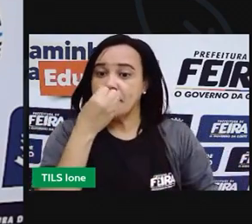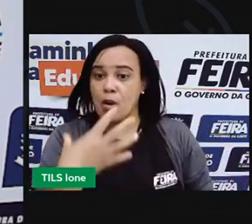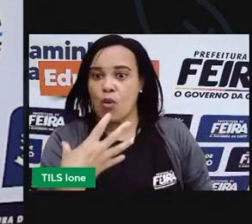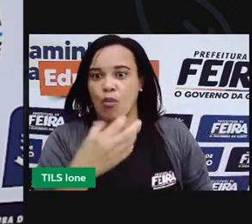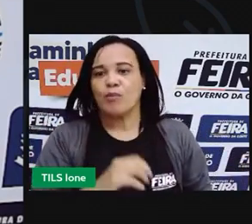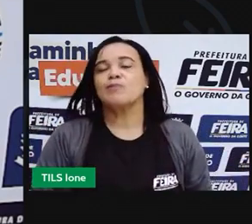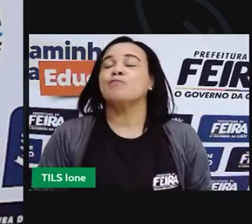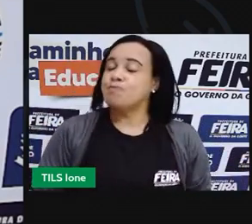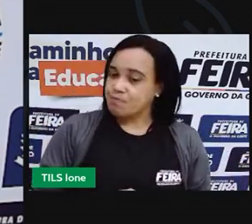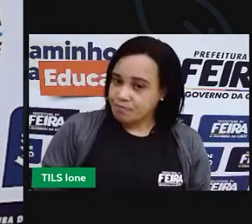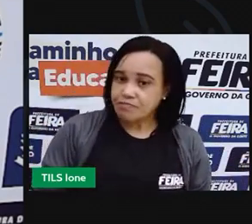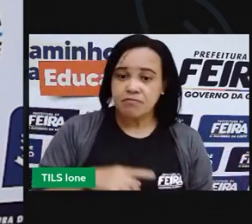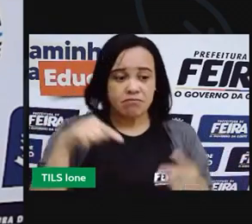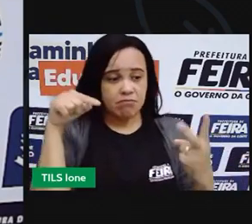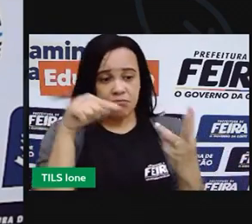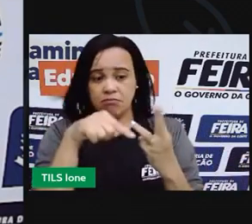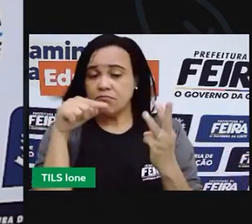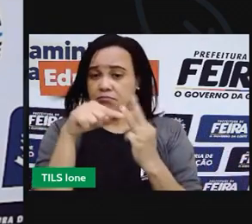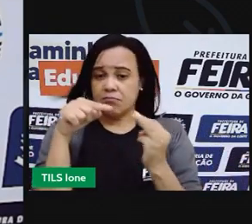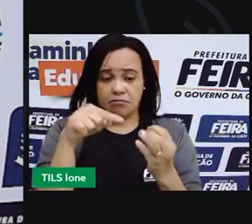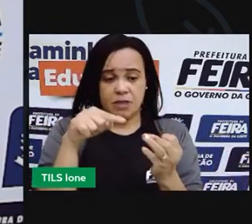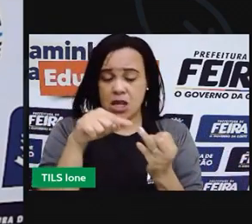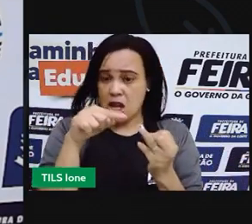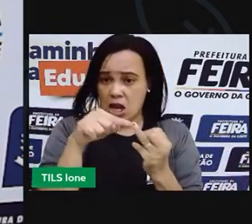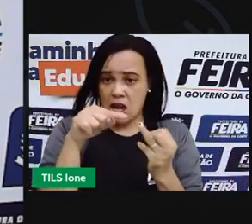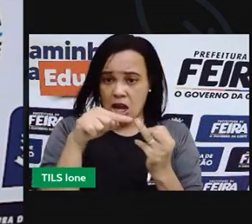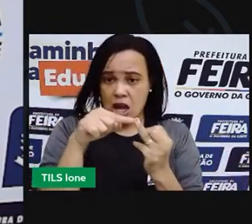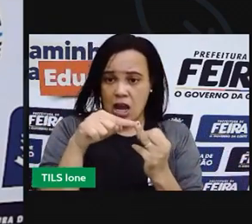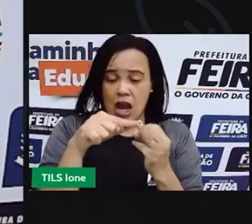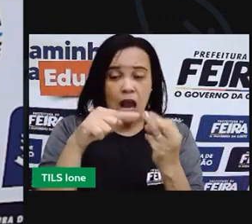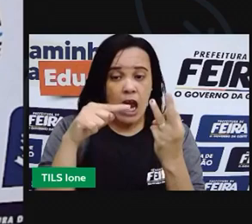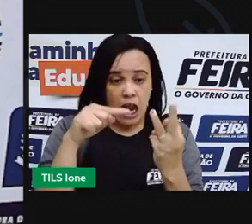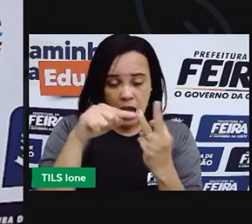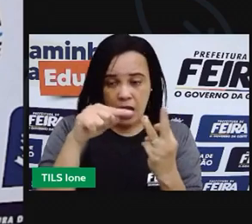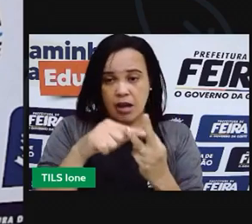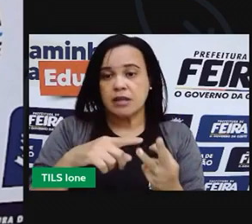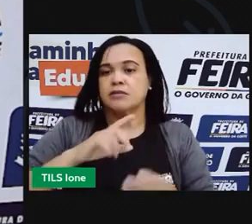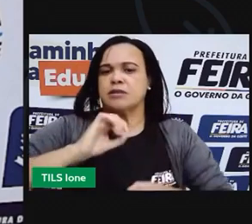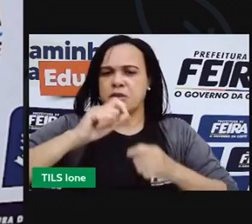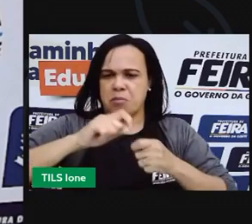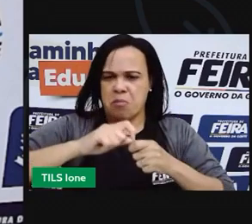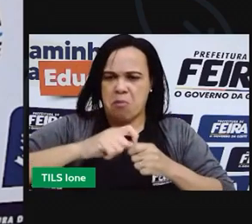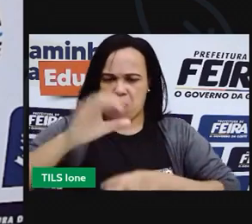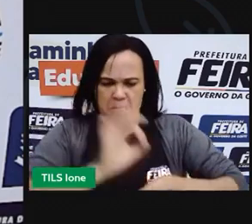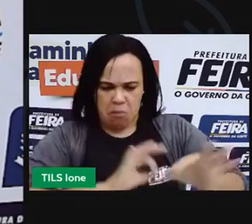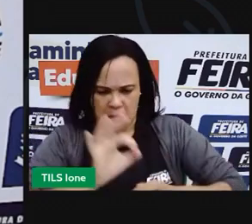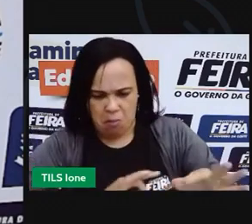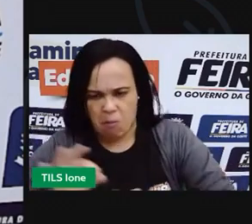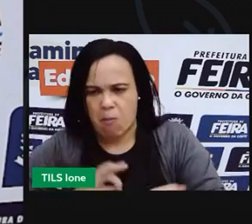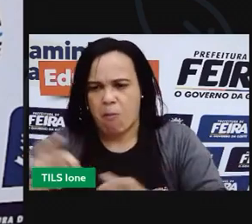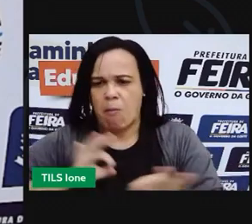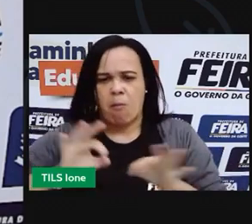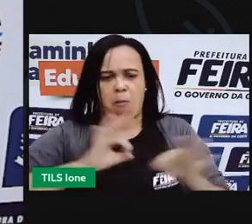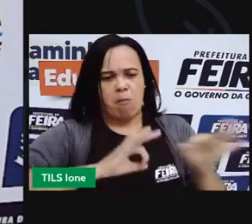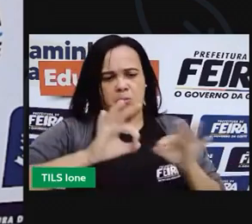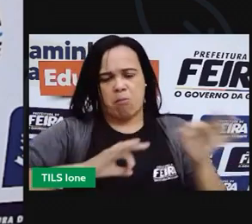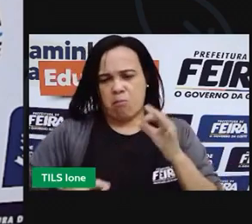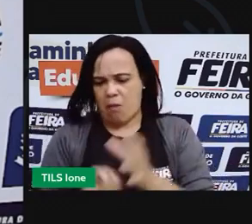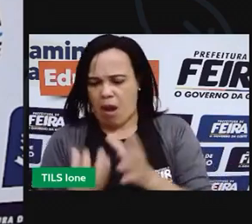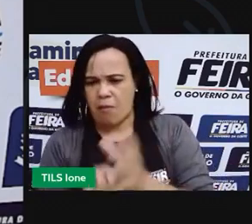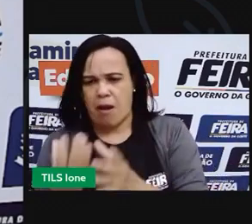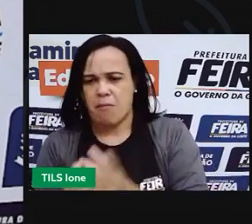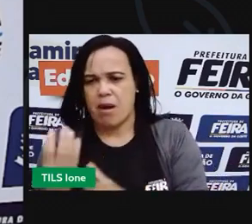demorou um tempo para a casa de pedra ficar pronta. Mas, ficou pronta.